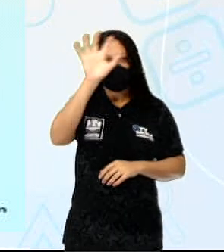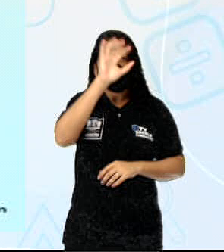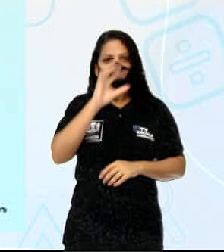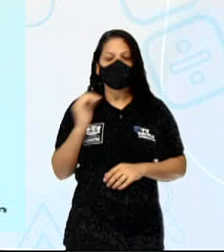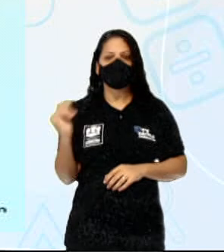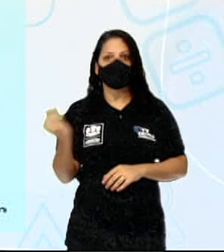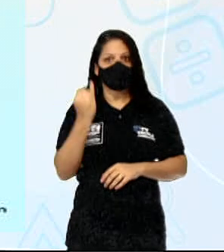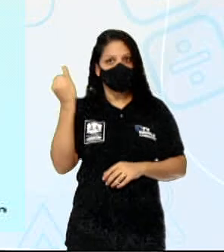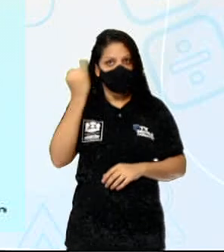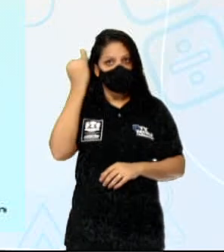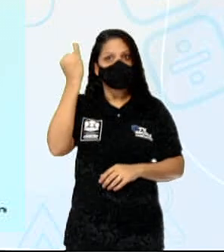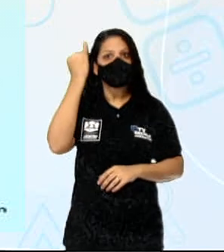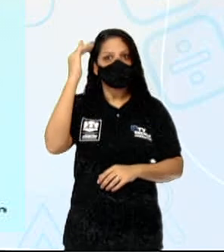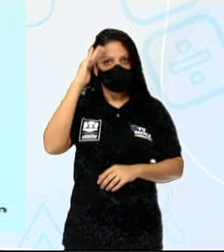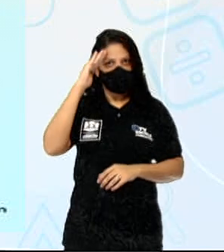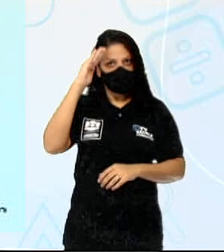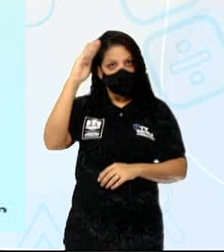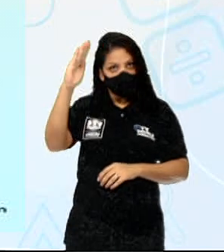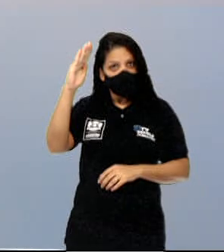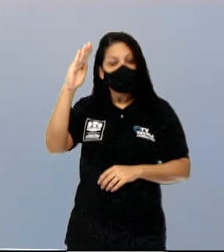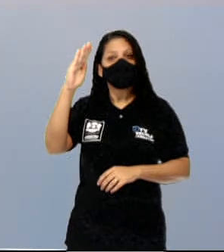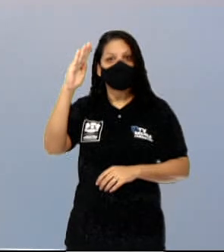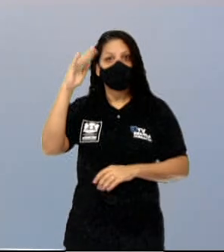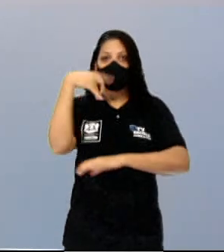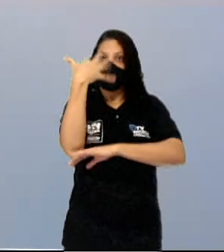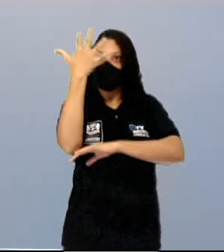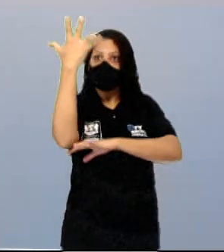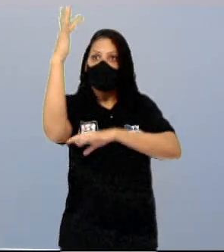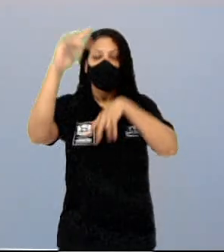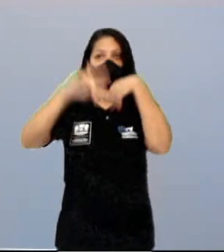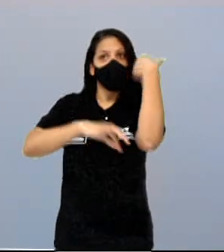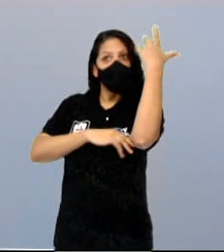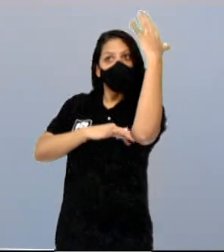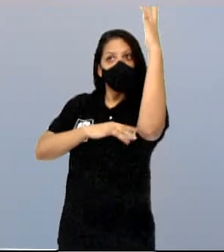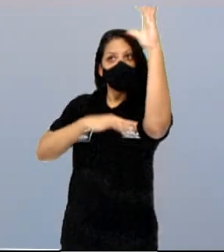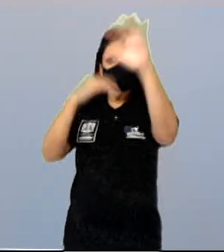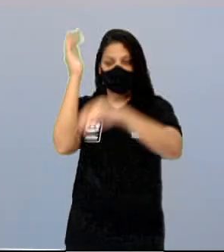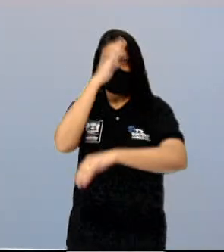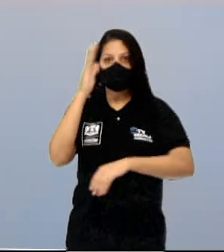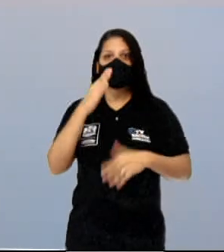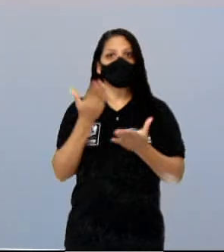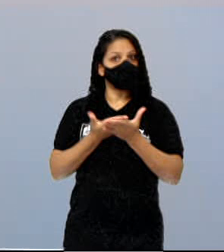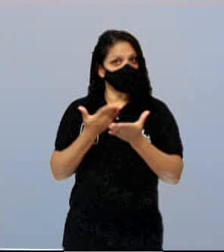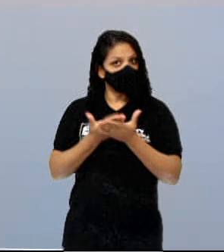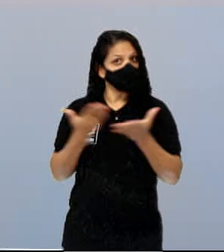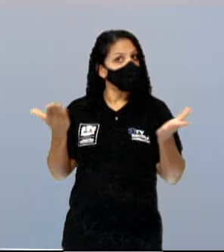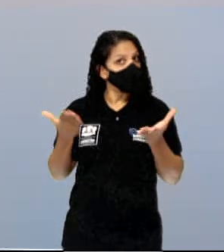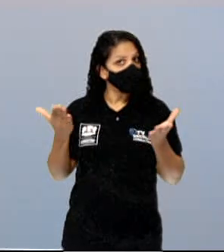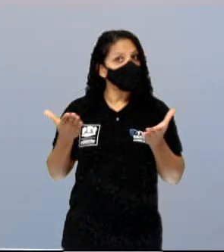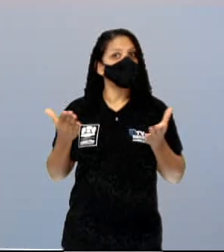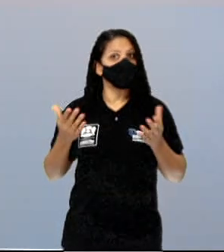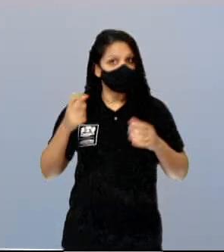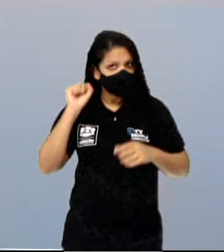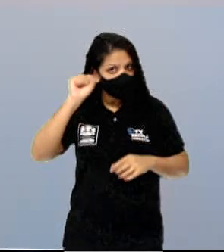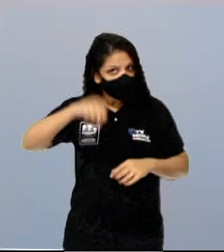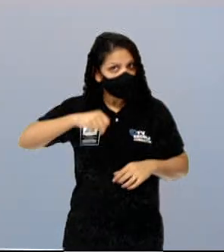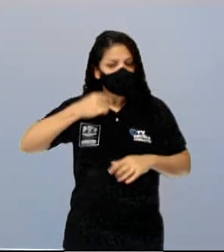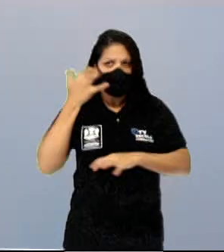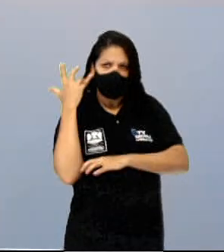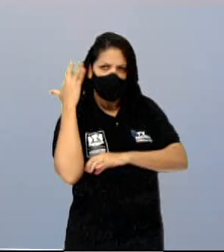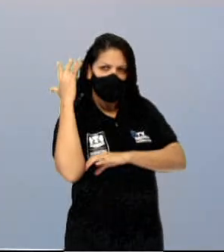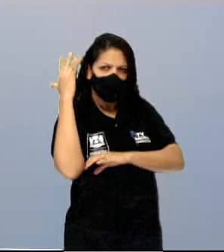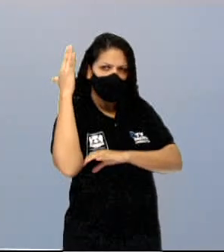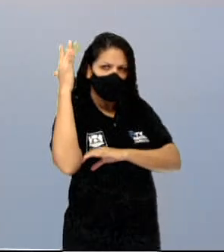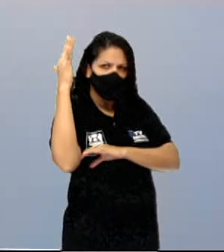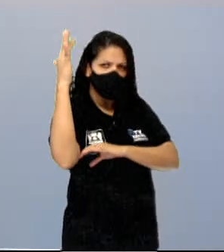florestas brasileiras. Pois é, gente, eu falei no plural. Muita gente acha que só existe uma floresta no Brasil, mas eu vou te mostrar